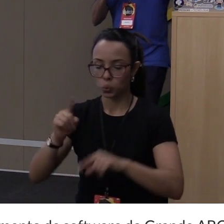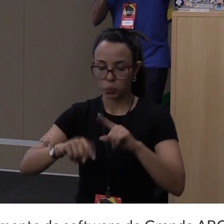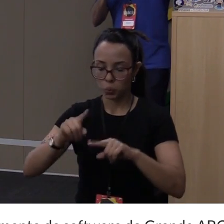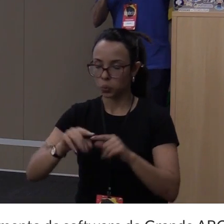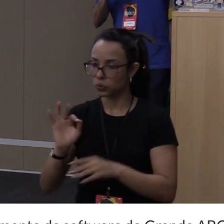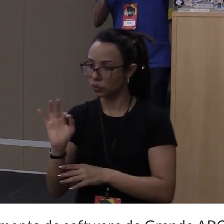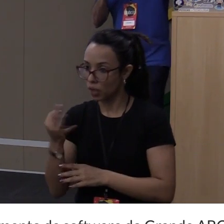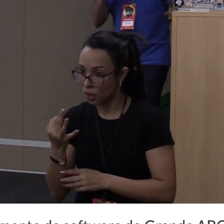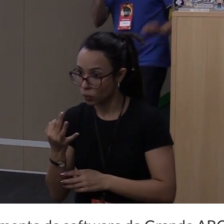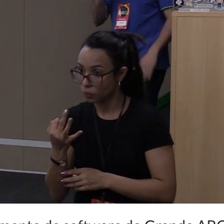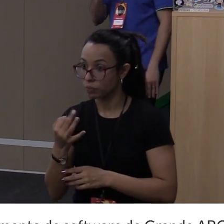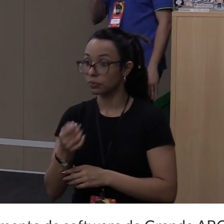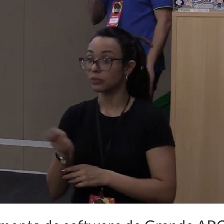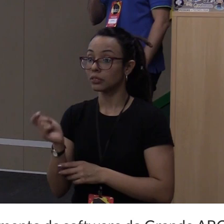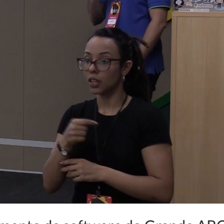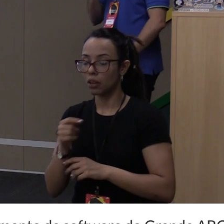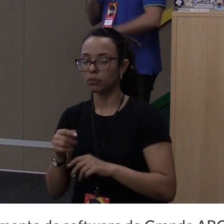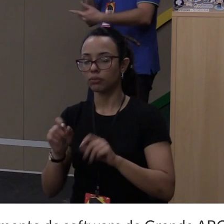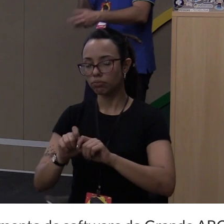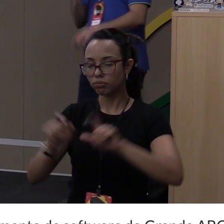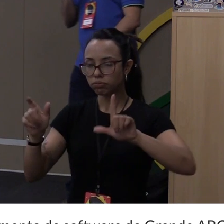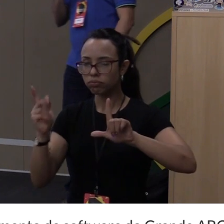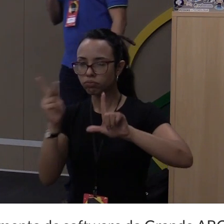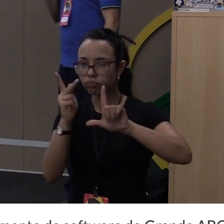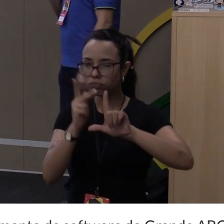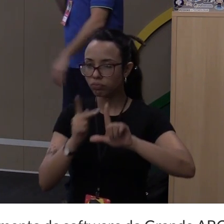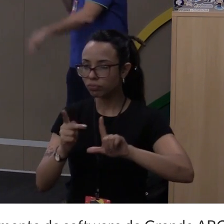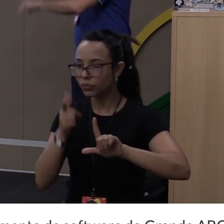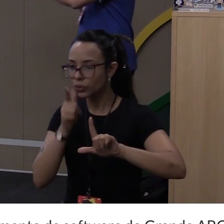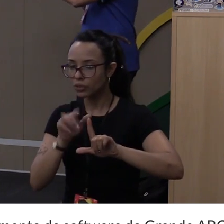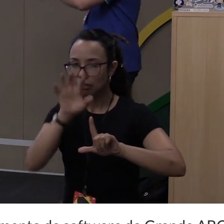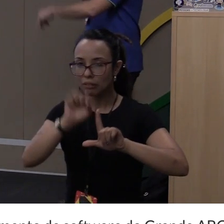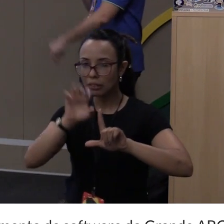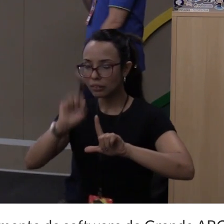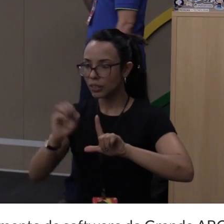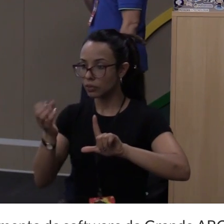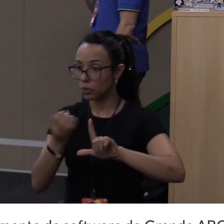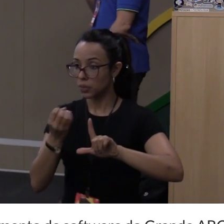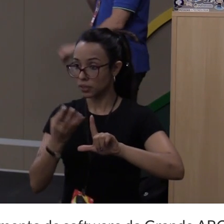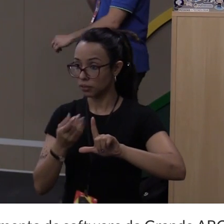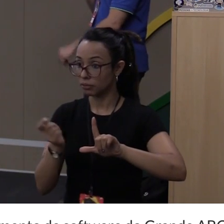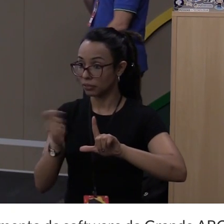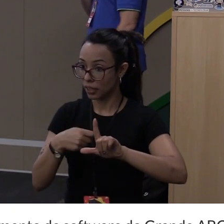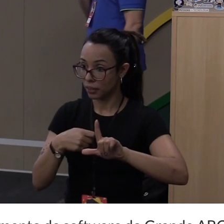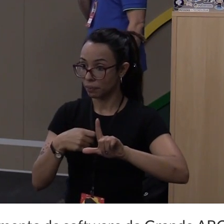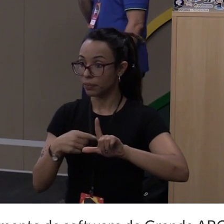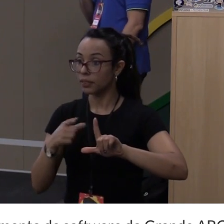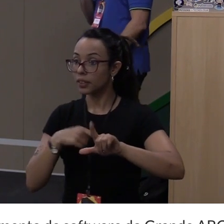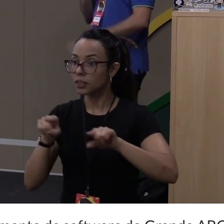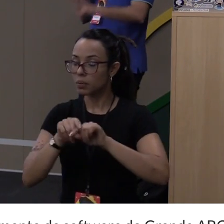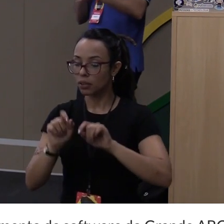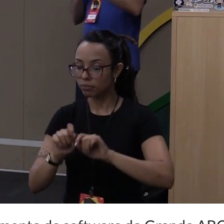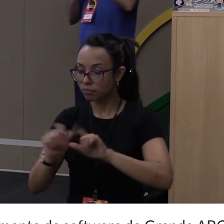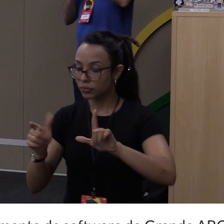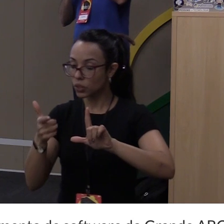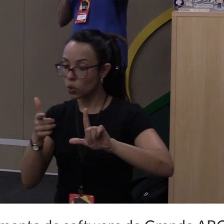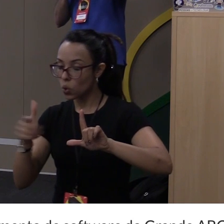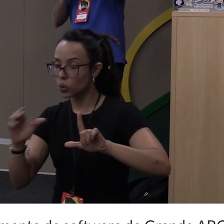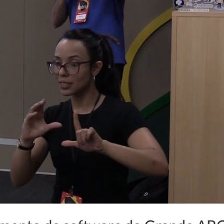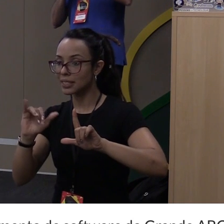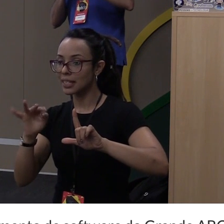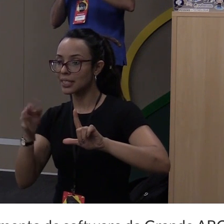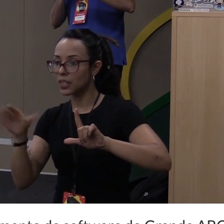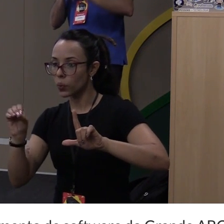para você navegar e conseguir extrair as informações para se praticar. E tem uma página de citações. E